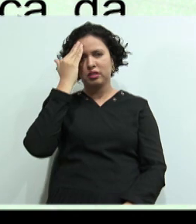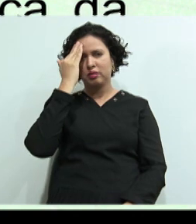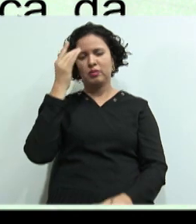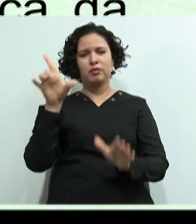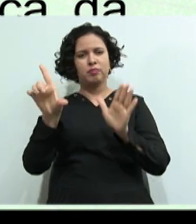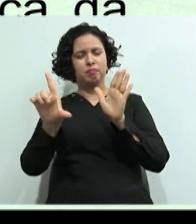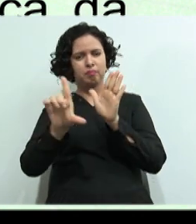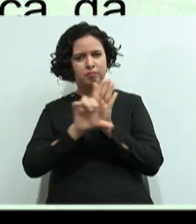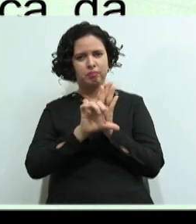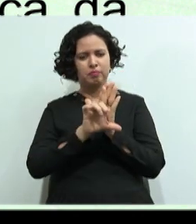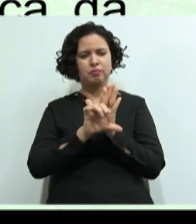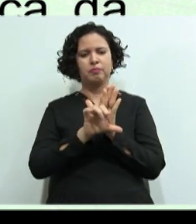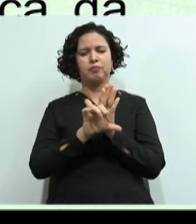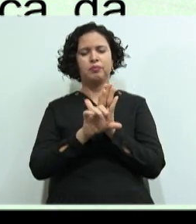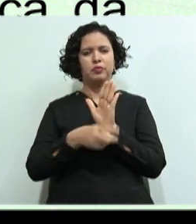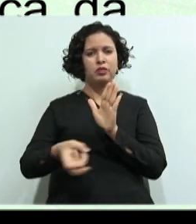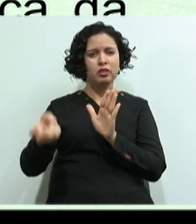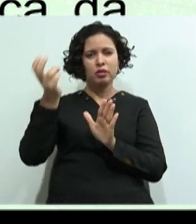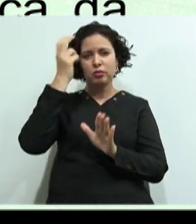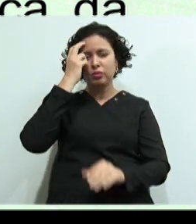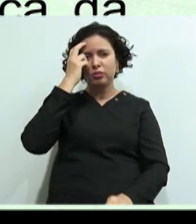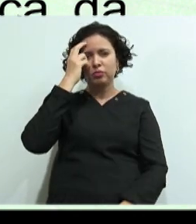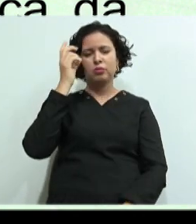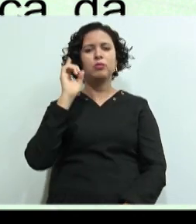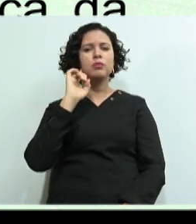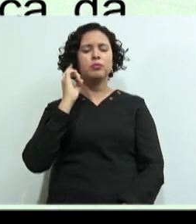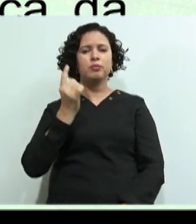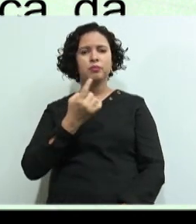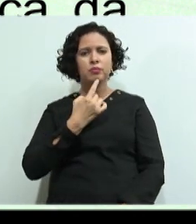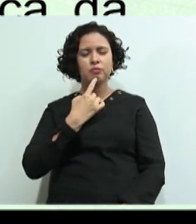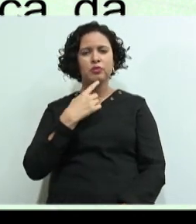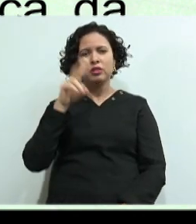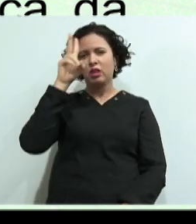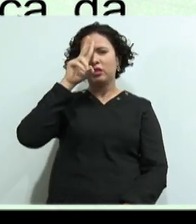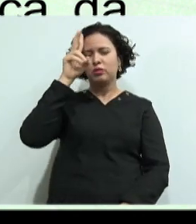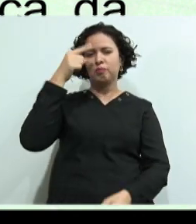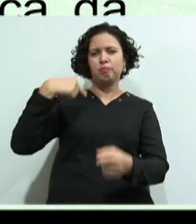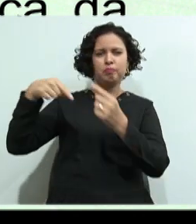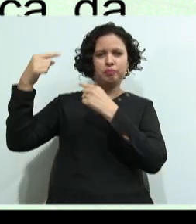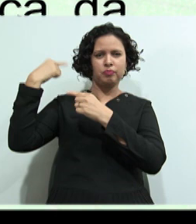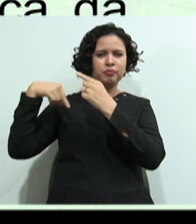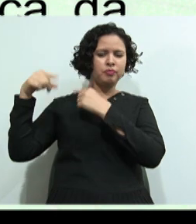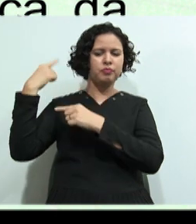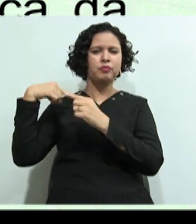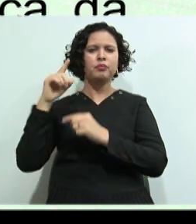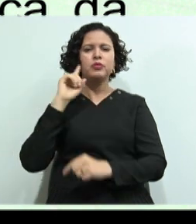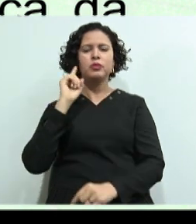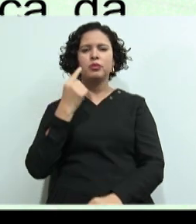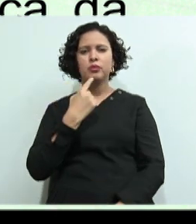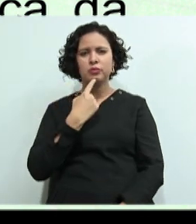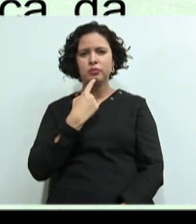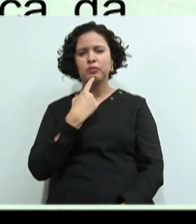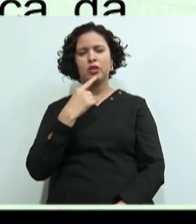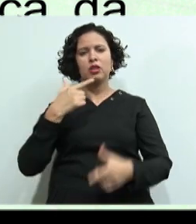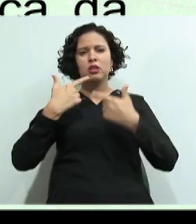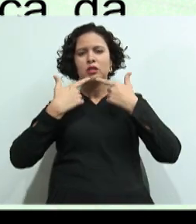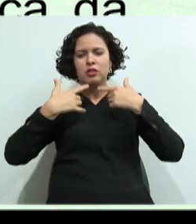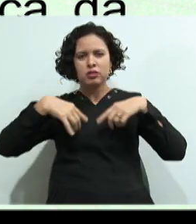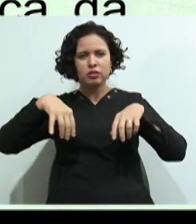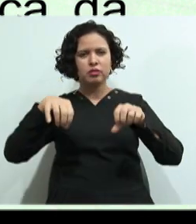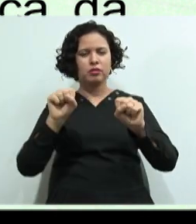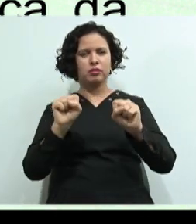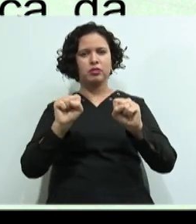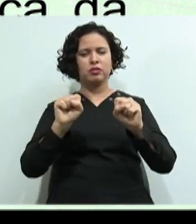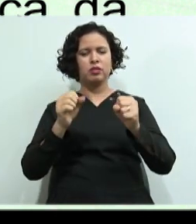legais, né? Da cultura surda Da história dos surdos Dos aspectos linguísticos